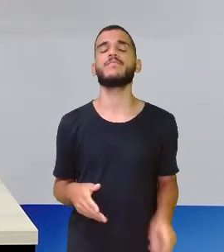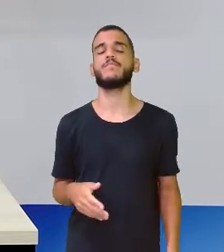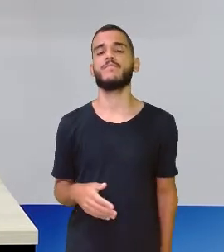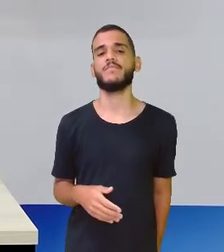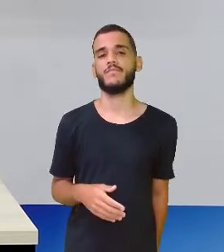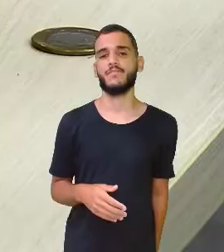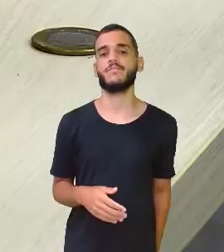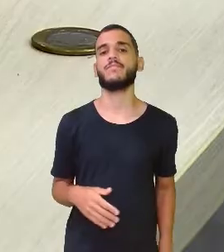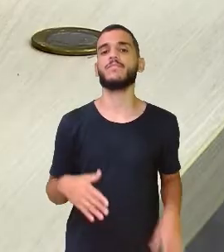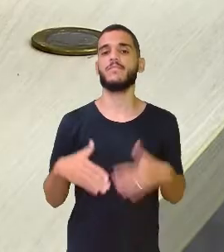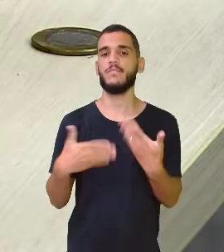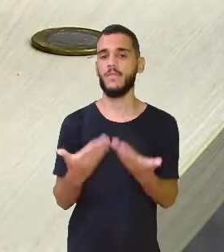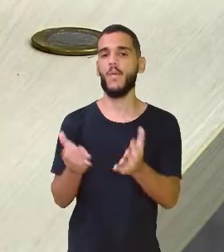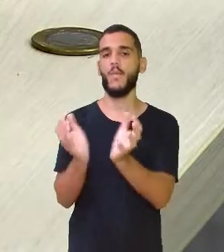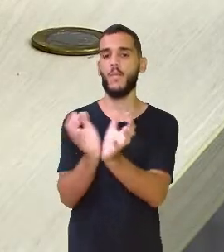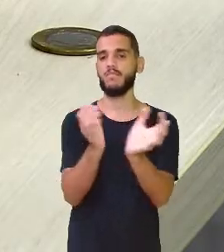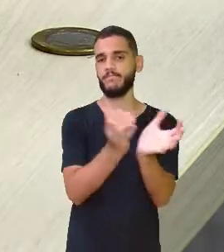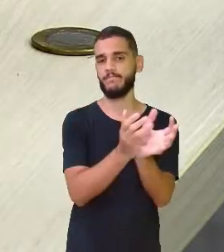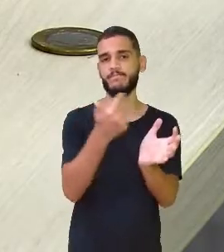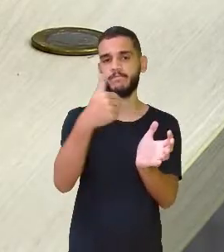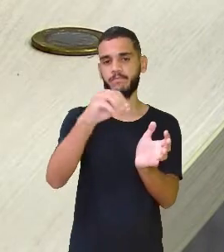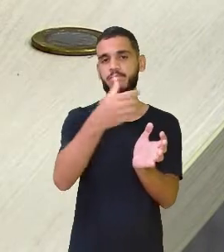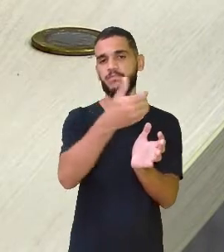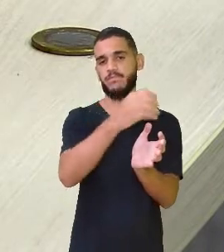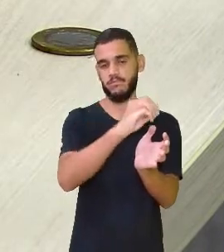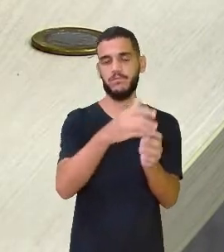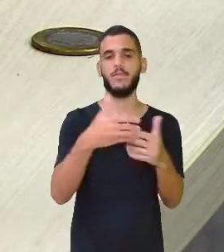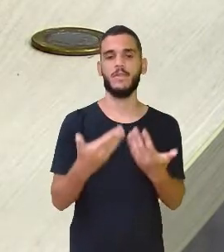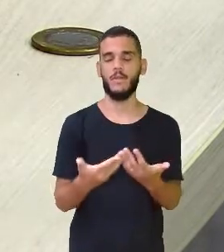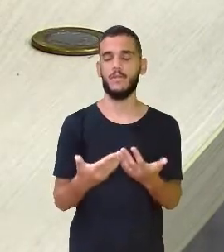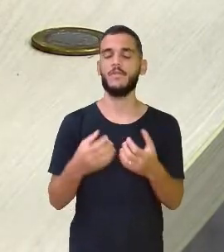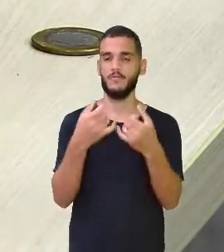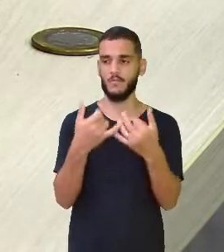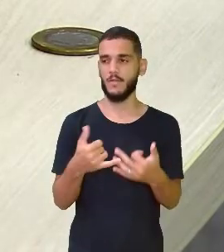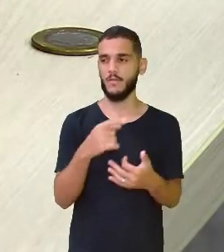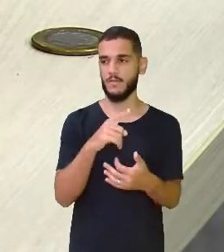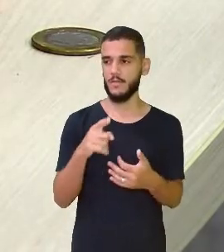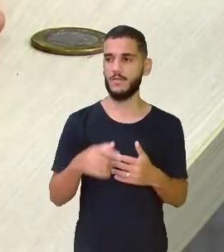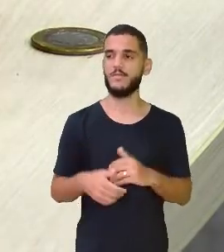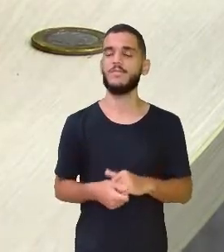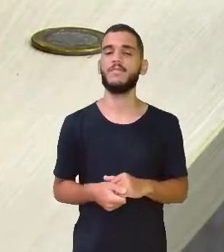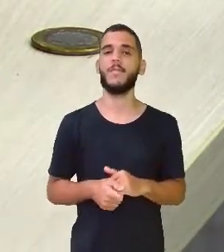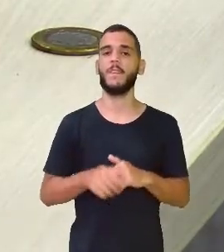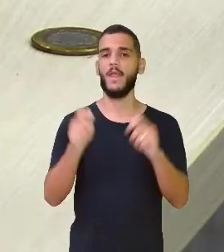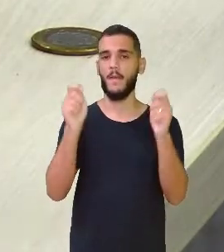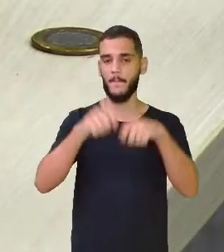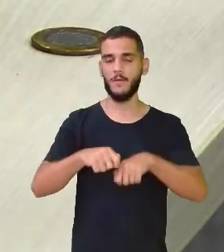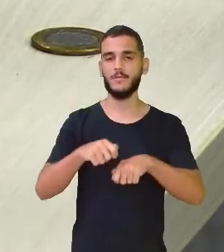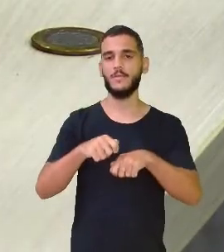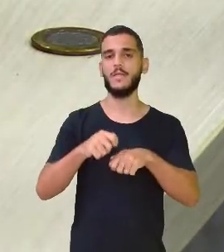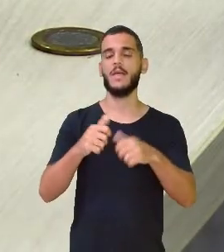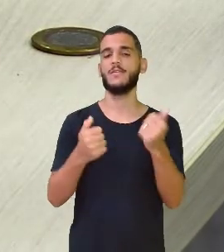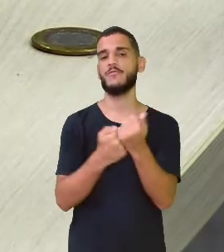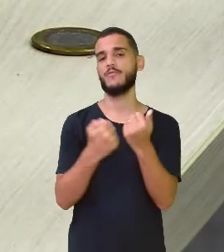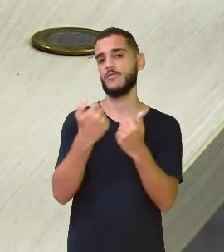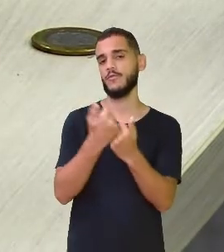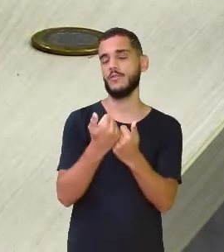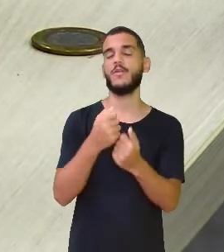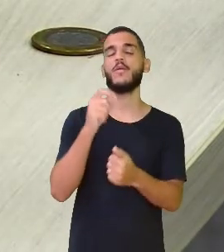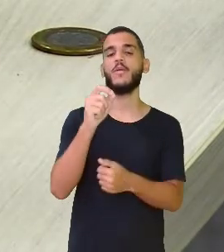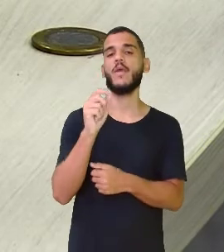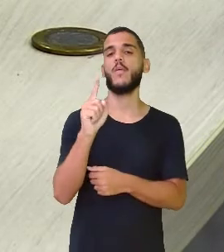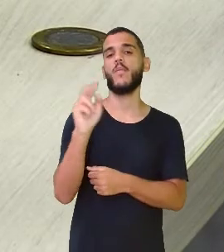agrupamento é de dez em dez. Ó, dois, quatro, seis, oito, dez. Eu posso trocar esse real em dez